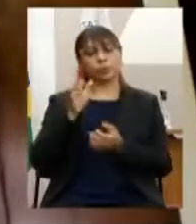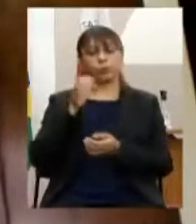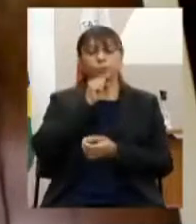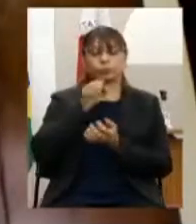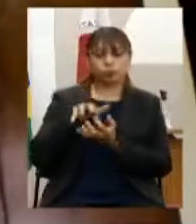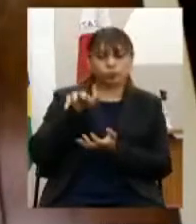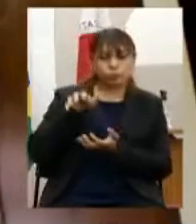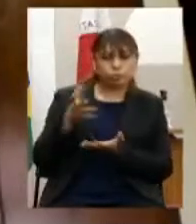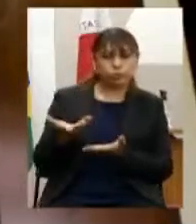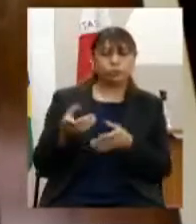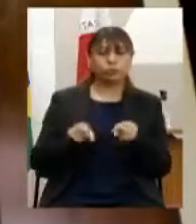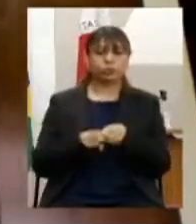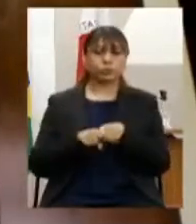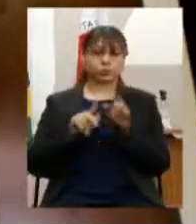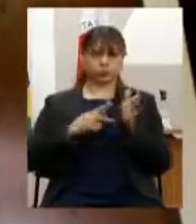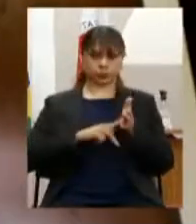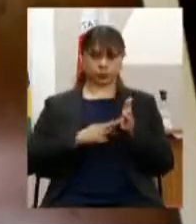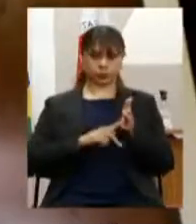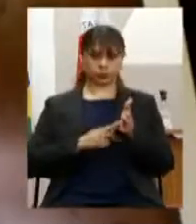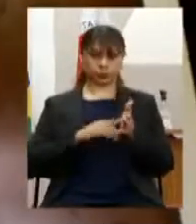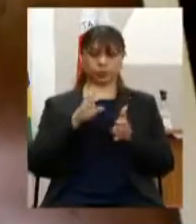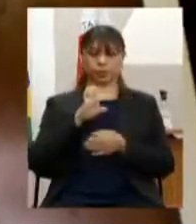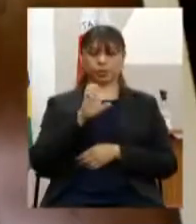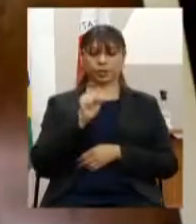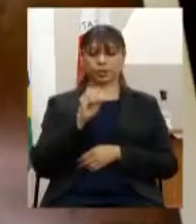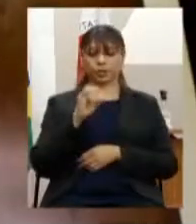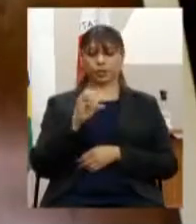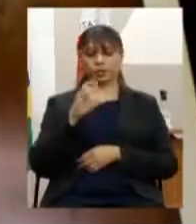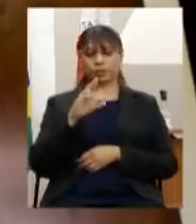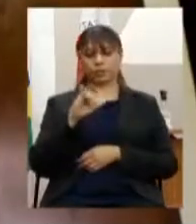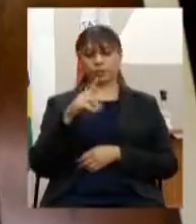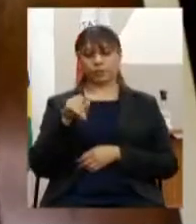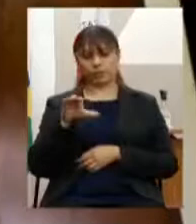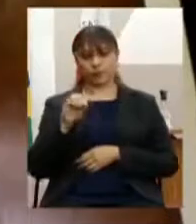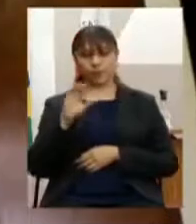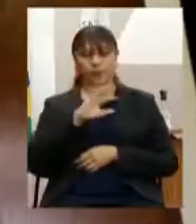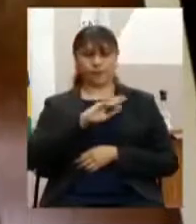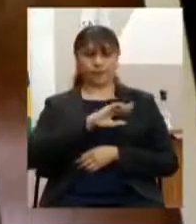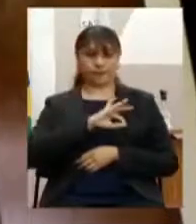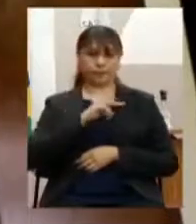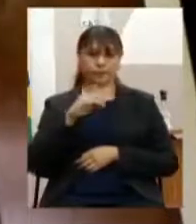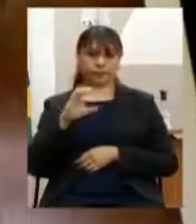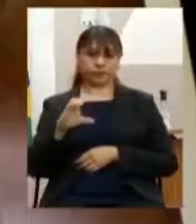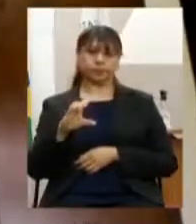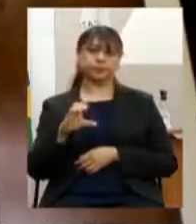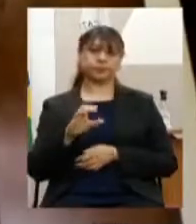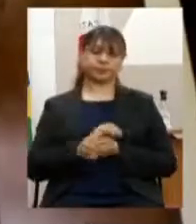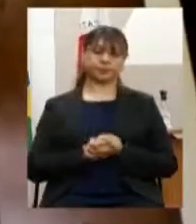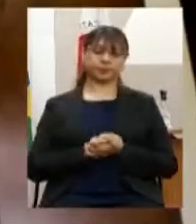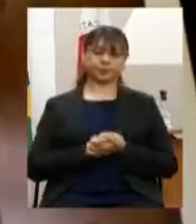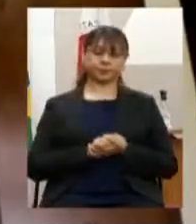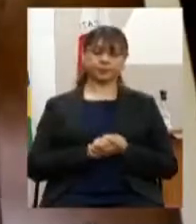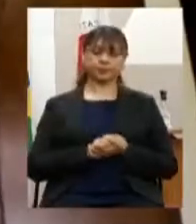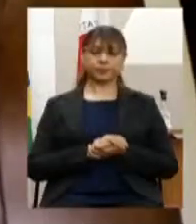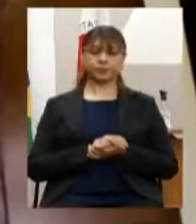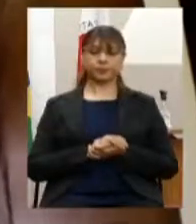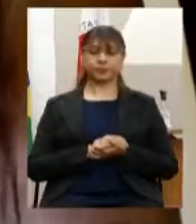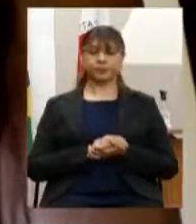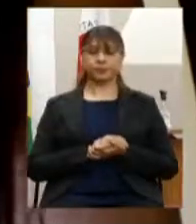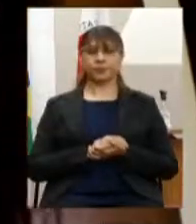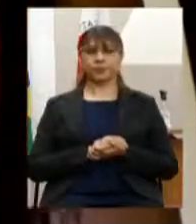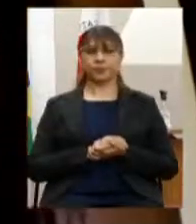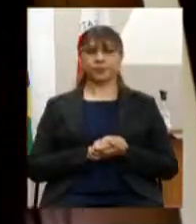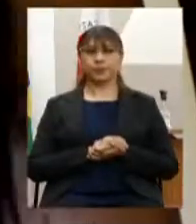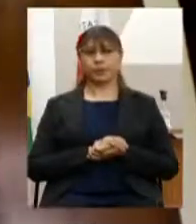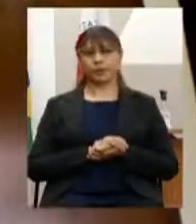e o sindicato dos escrivões da polícia da polícia da polícia sindicato e o sindicato e o